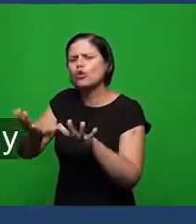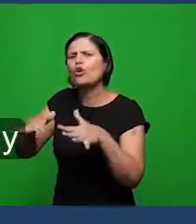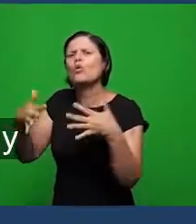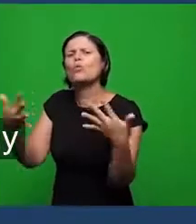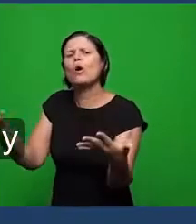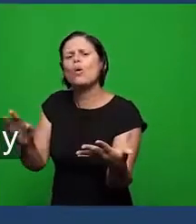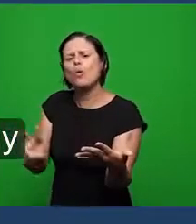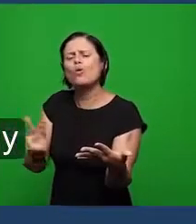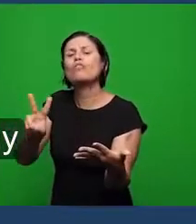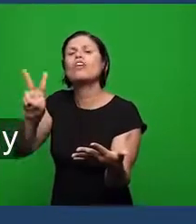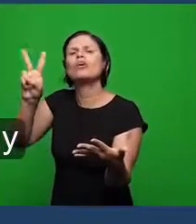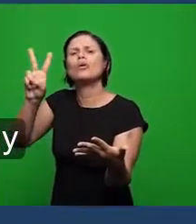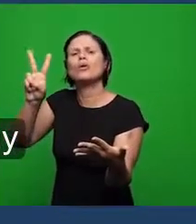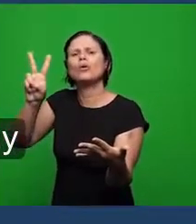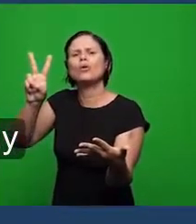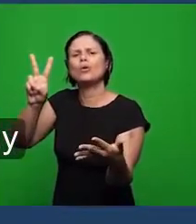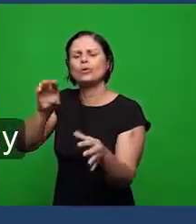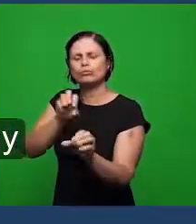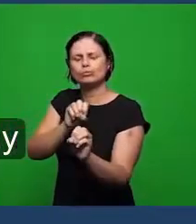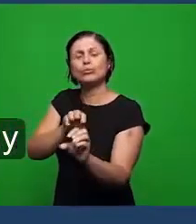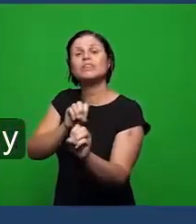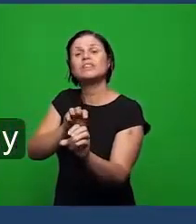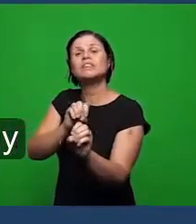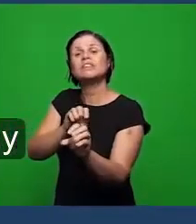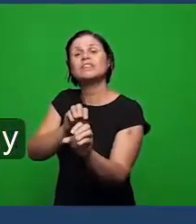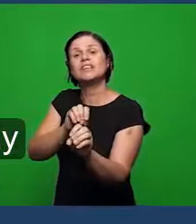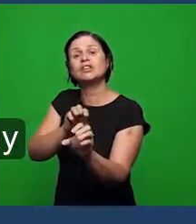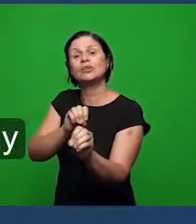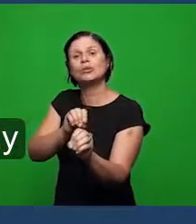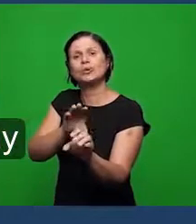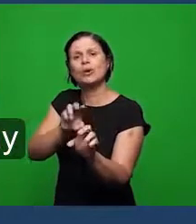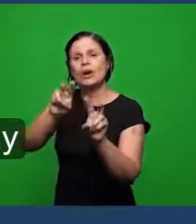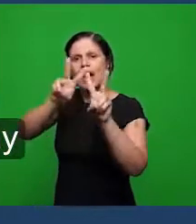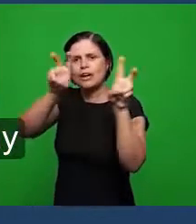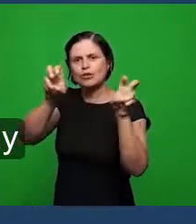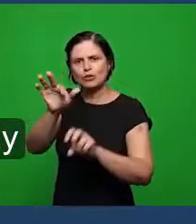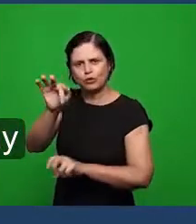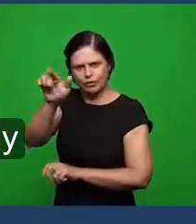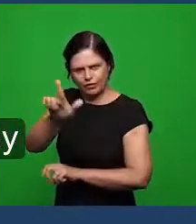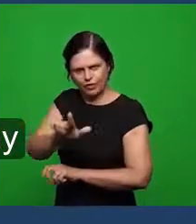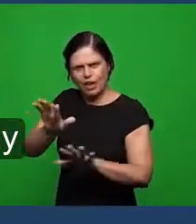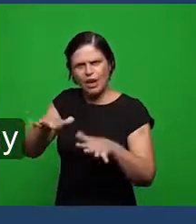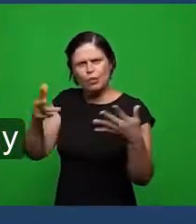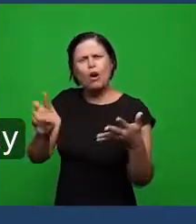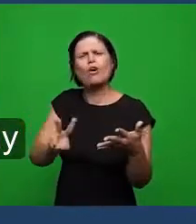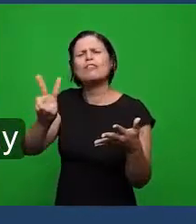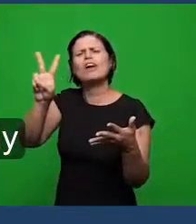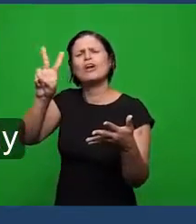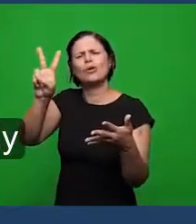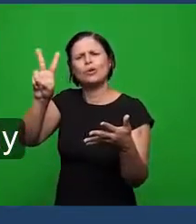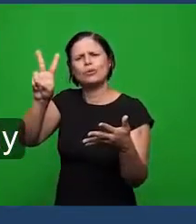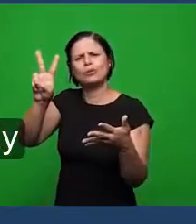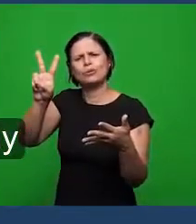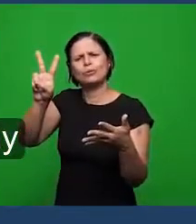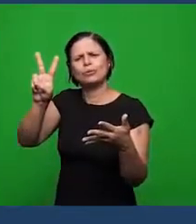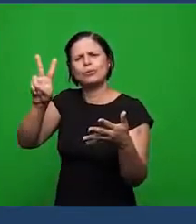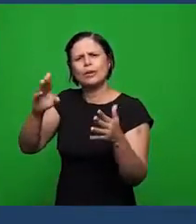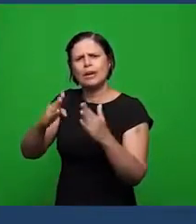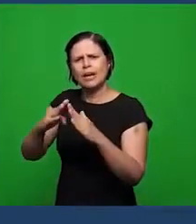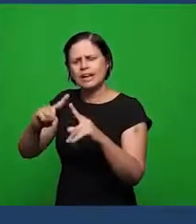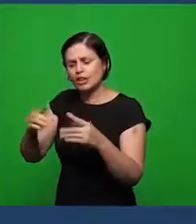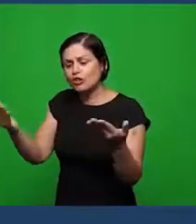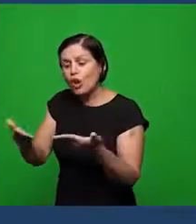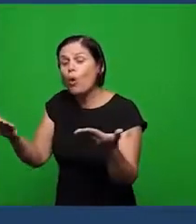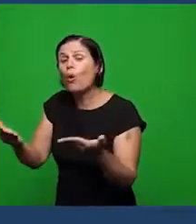do ensino sobre fé para a vida da igreja de hoje